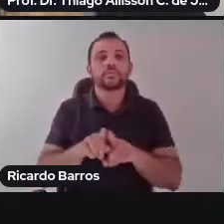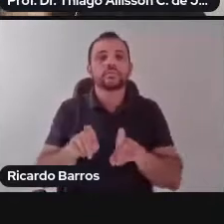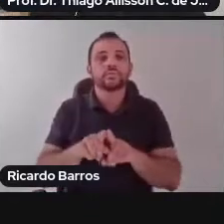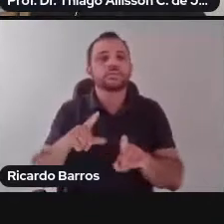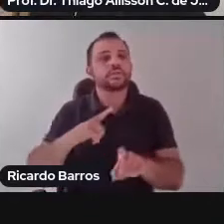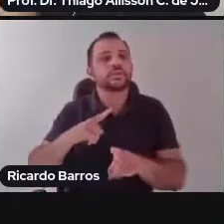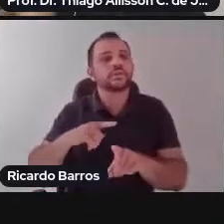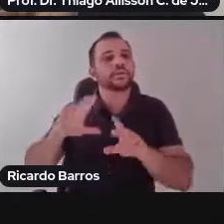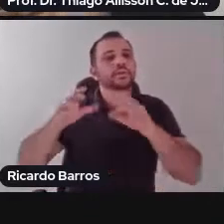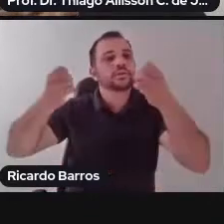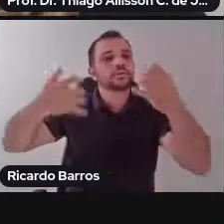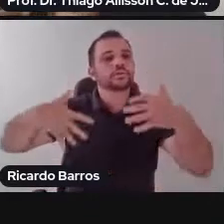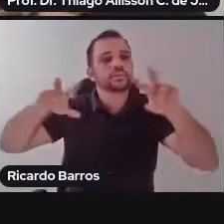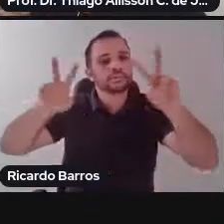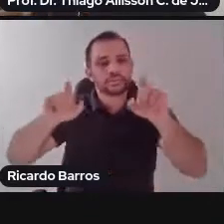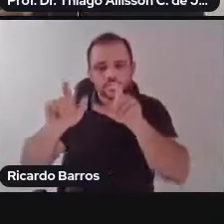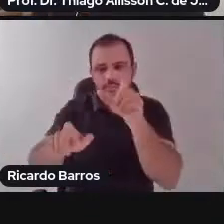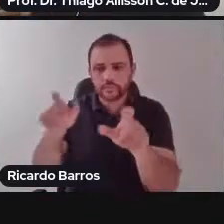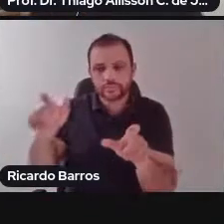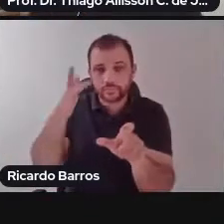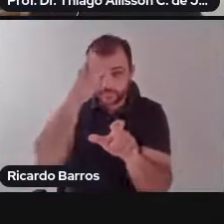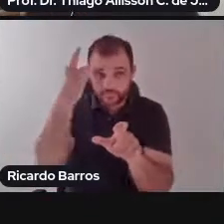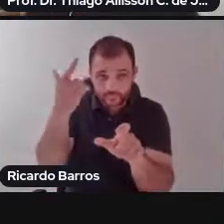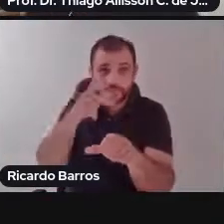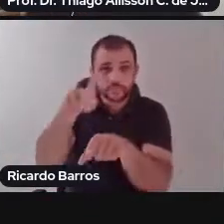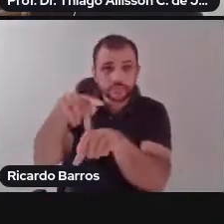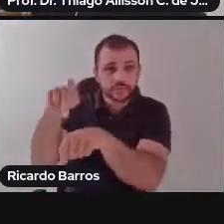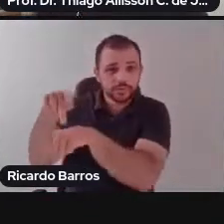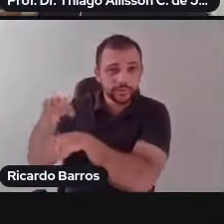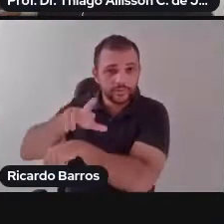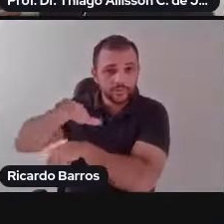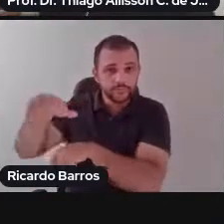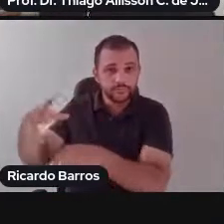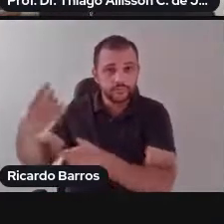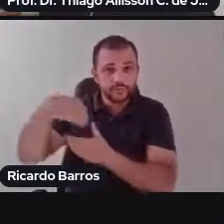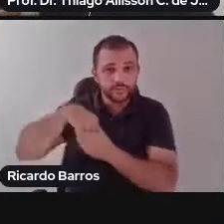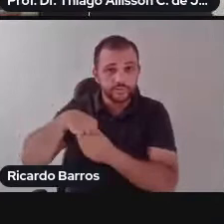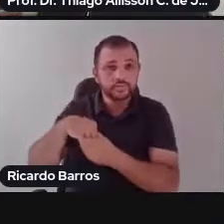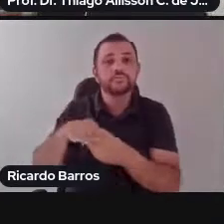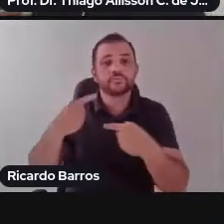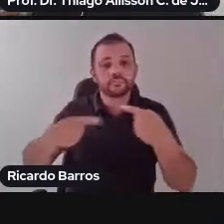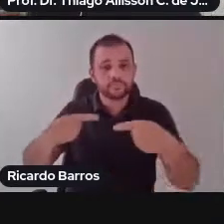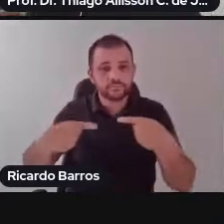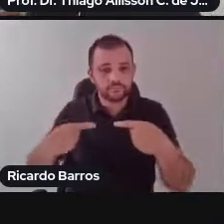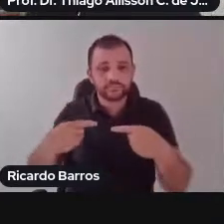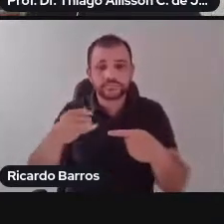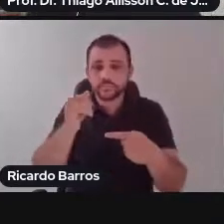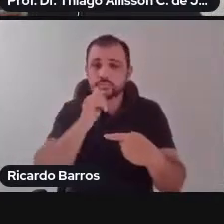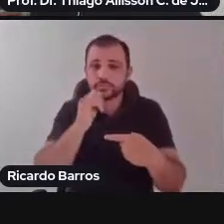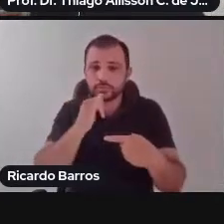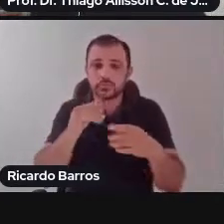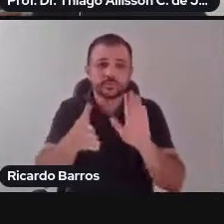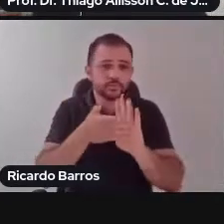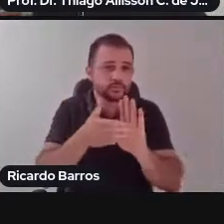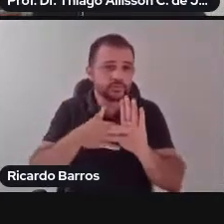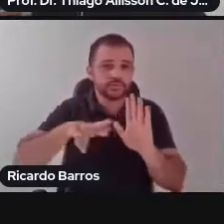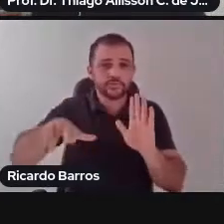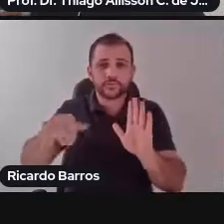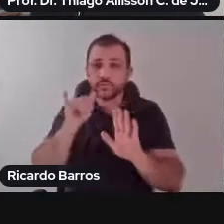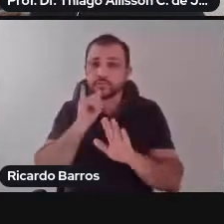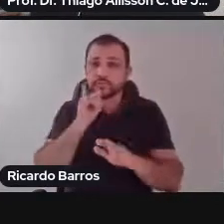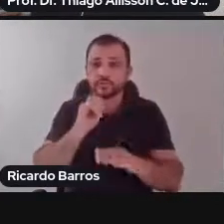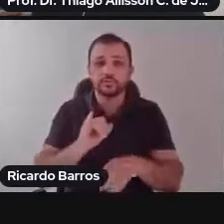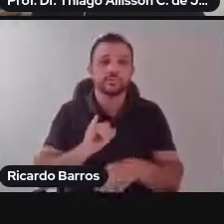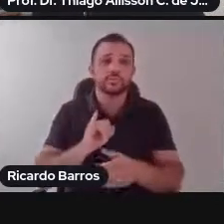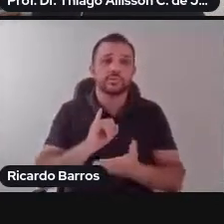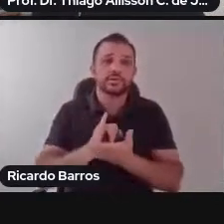indivíduos internacionais. Trazendo à tona diversas pautas, como a pauta da mobilidade humana, que nós vamos chamar aqui no Brasil, precisamente, como